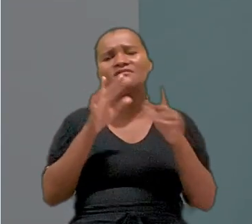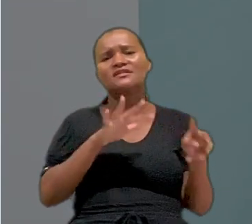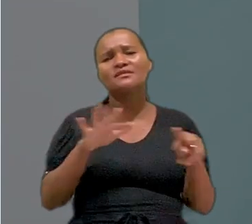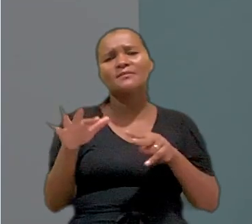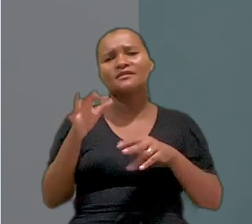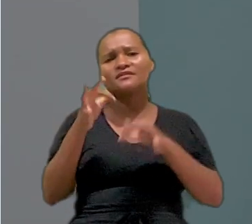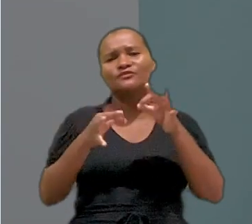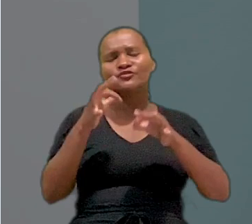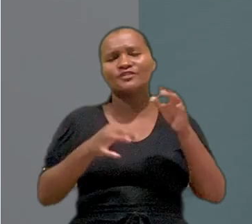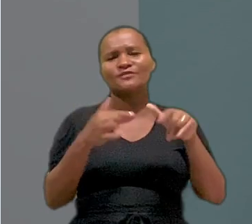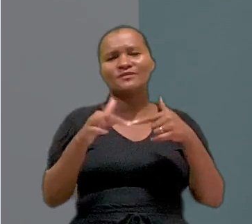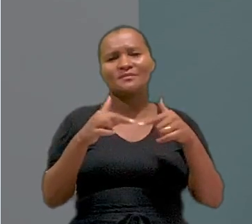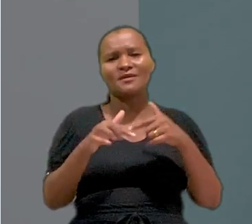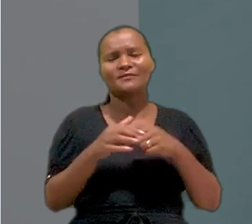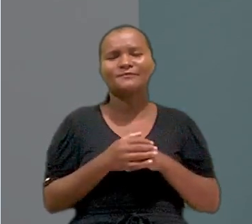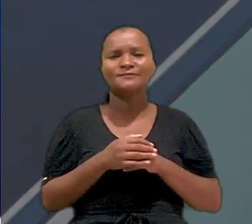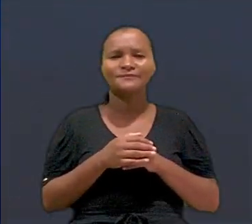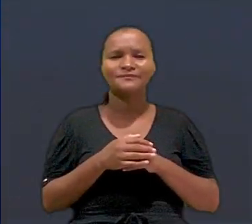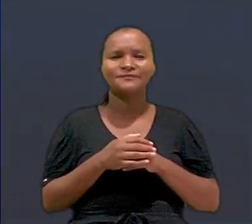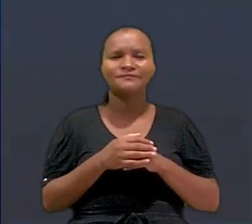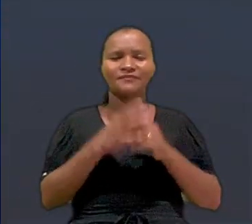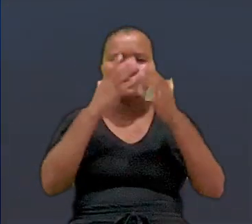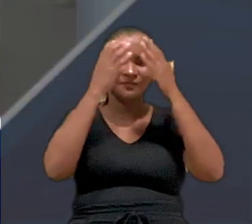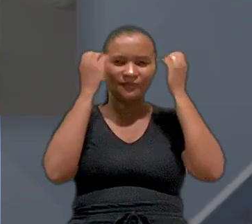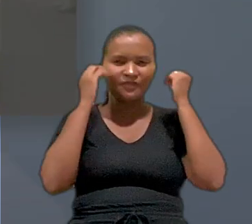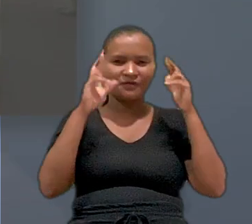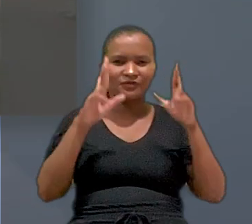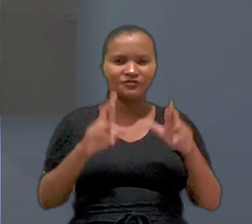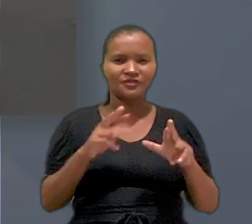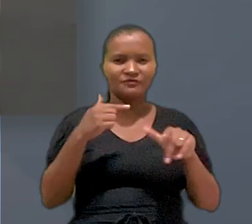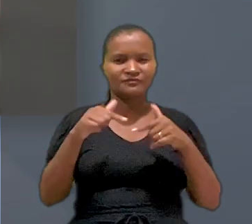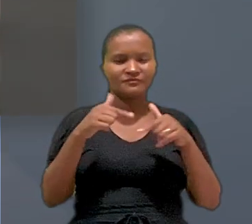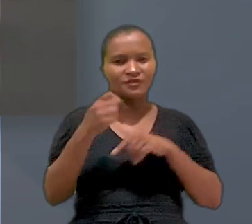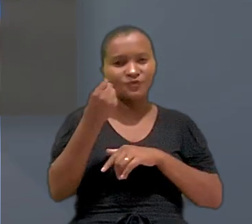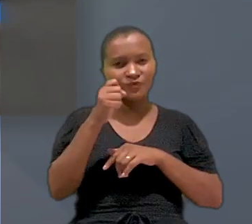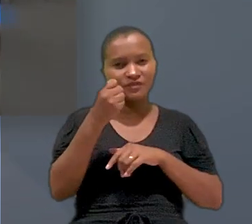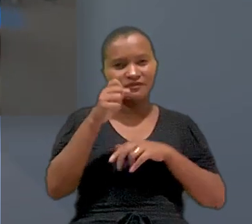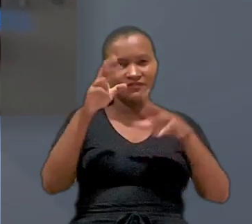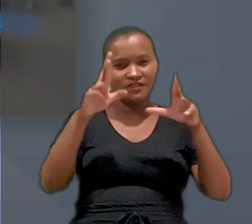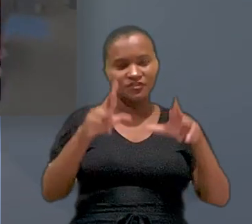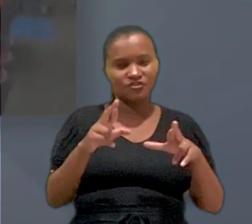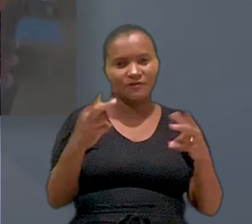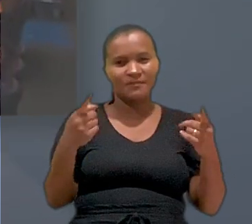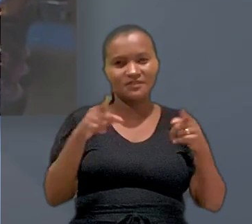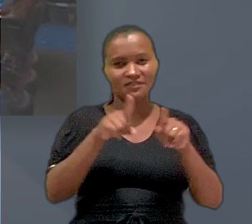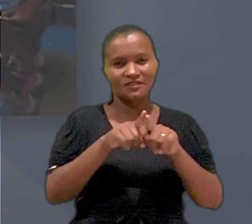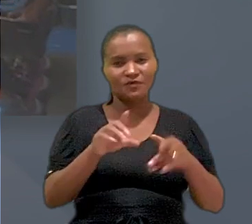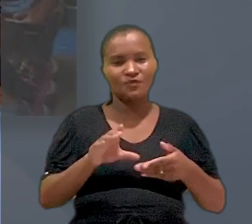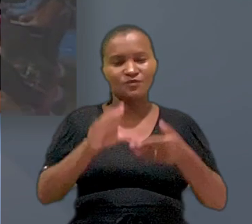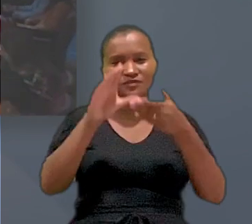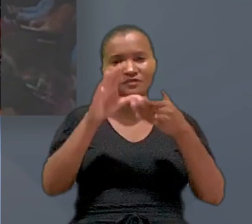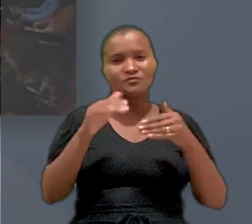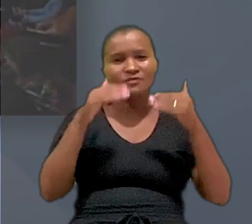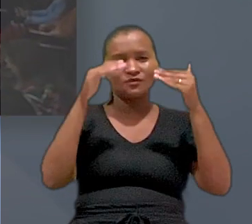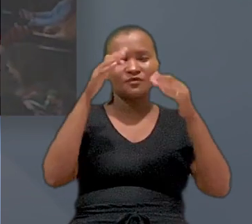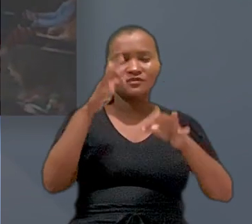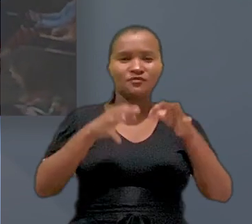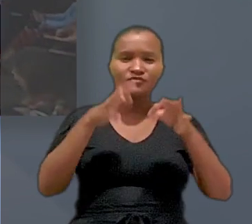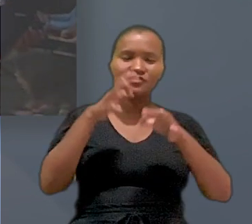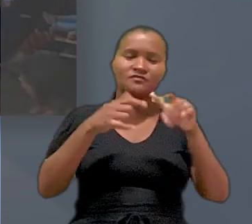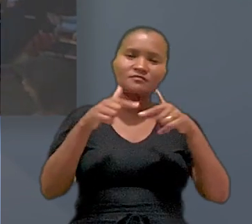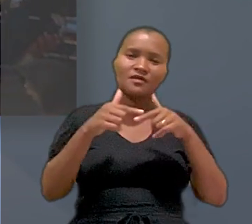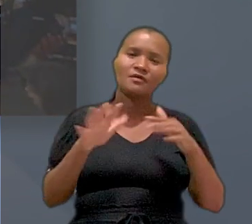semana na Justiça do Trabalho. O Tribunal Regional do Trabalho da 8ª Região, em parceria com o Conselho Superior da